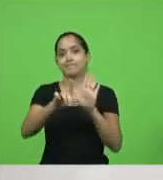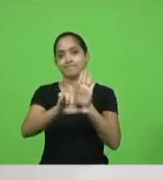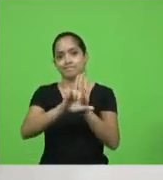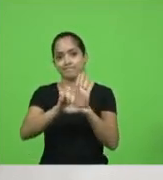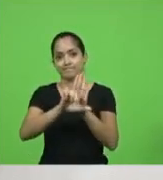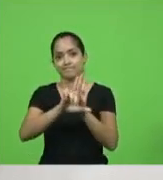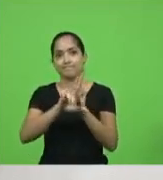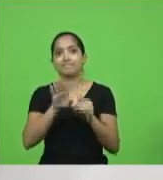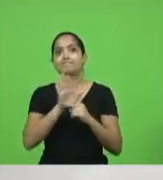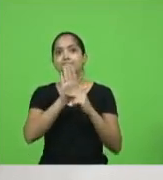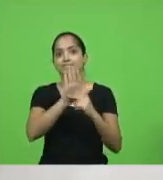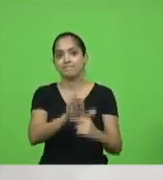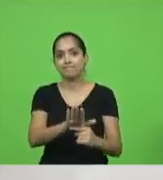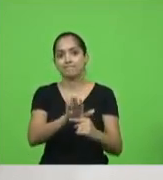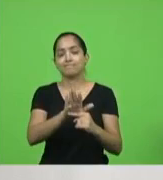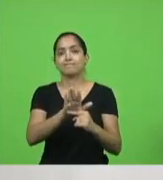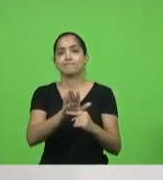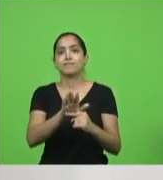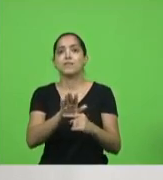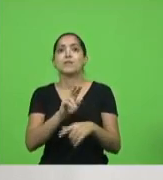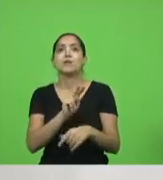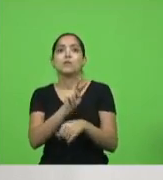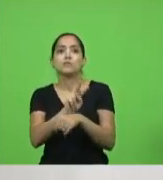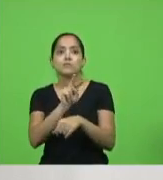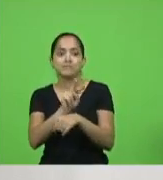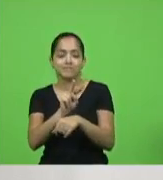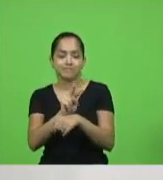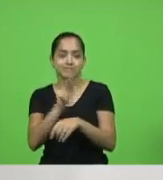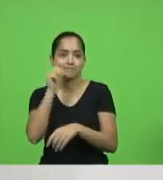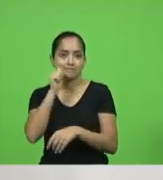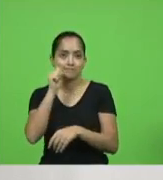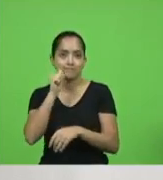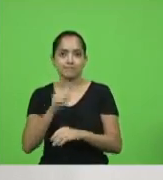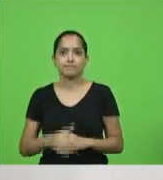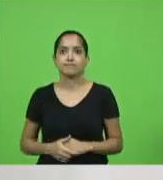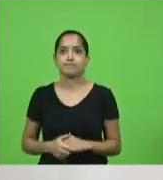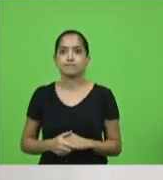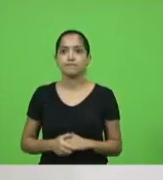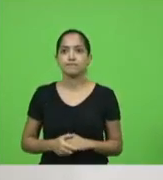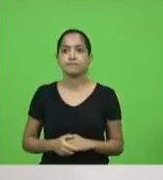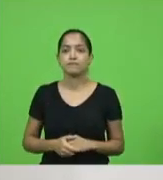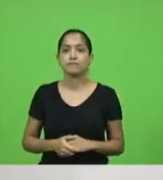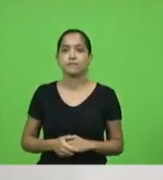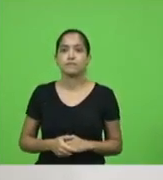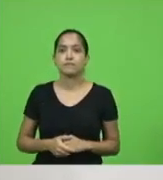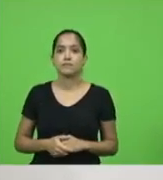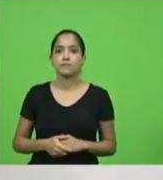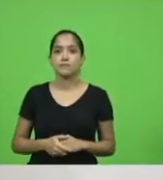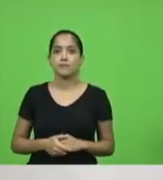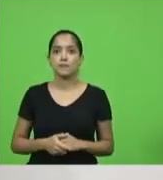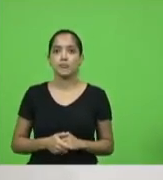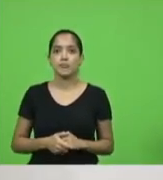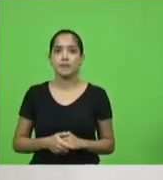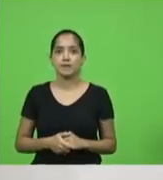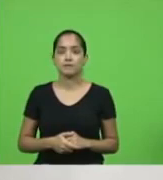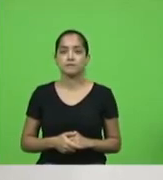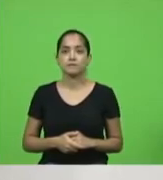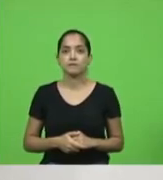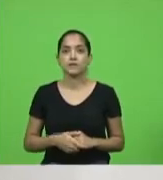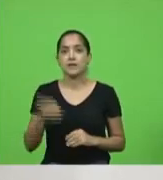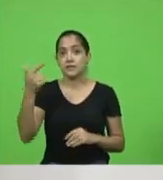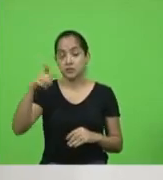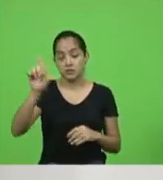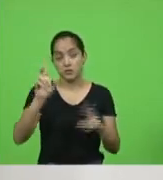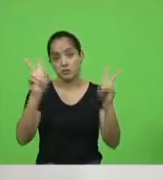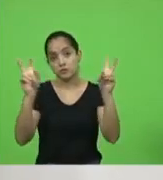corroborem com a proteção da mulher. No mais, senhor presidente, eu tinha um outro